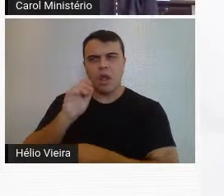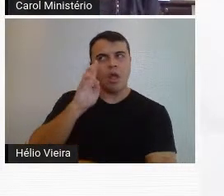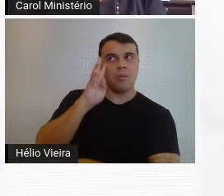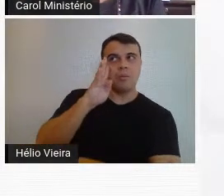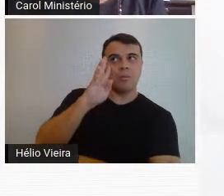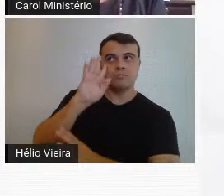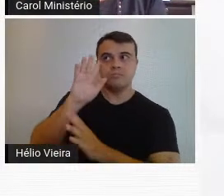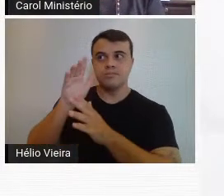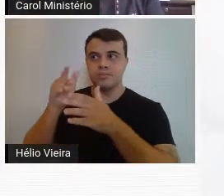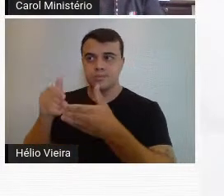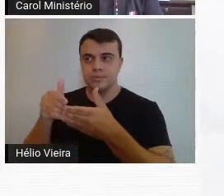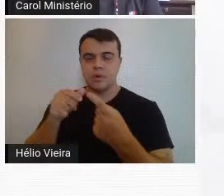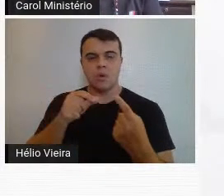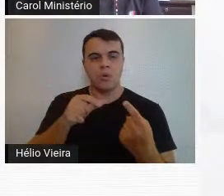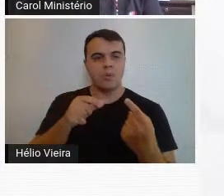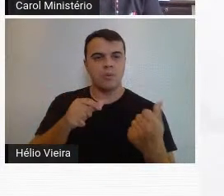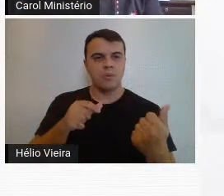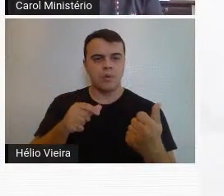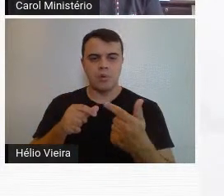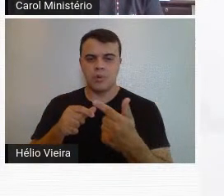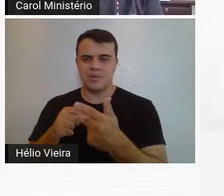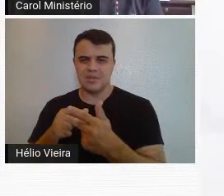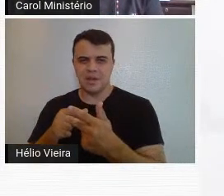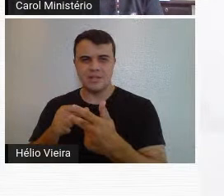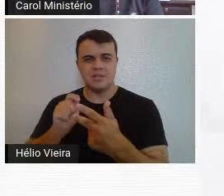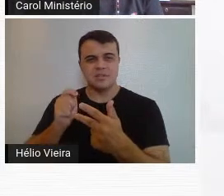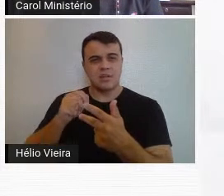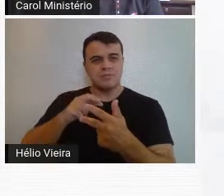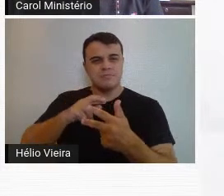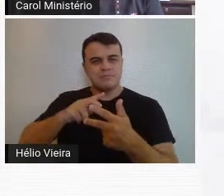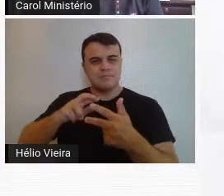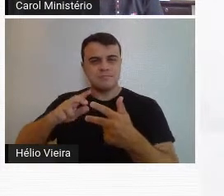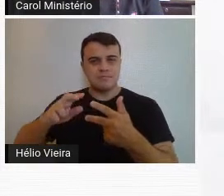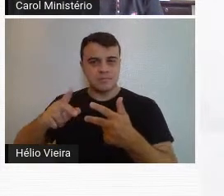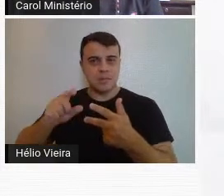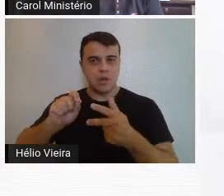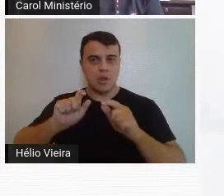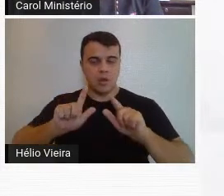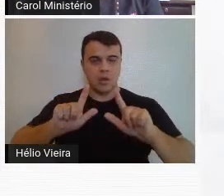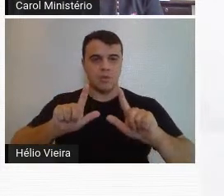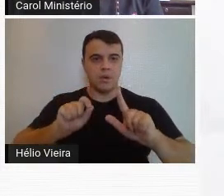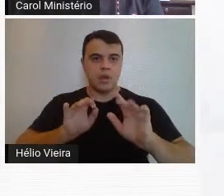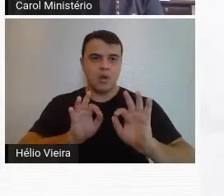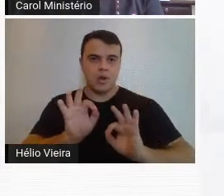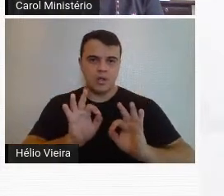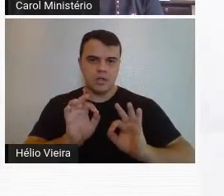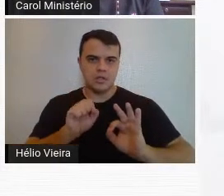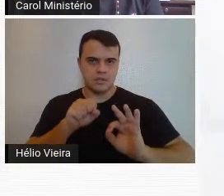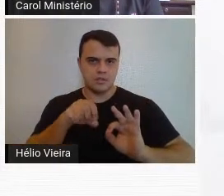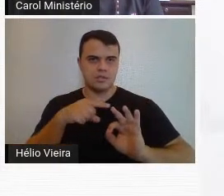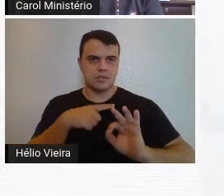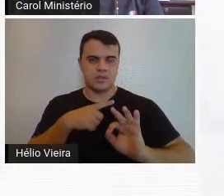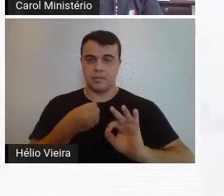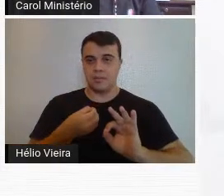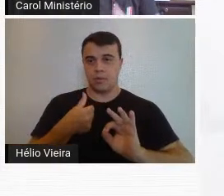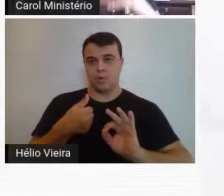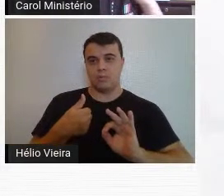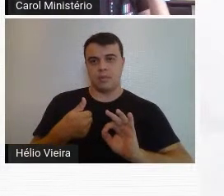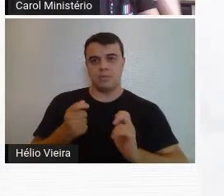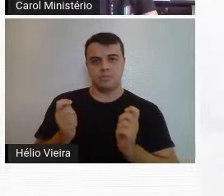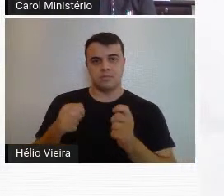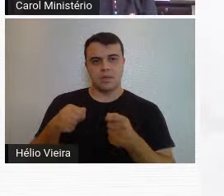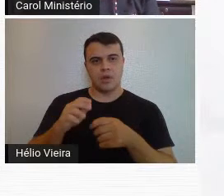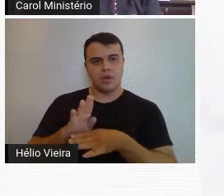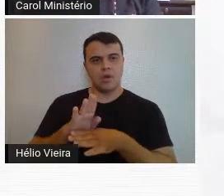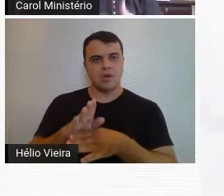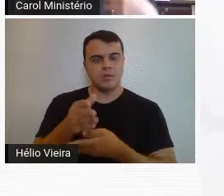-se três gerações com muitas obras, então, eles conseguiram organizar essa exposição muito bem, com a